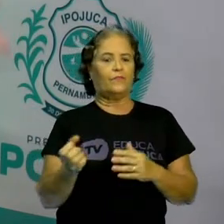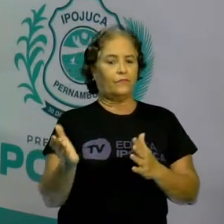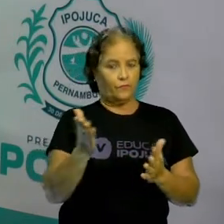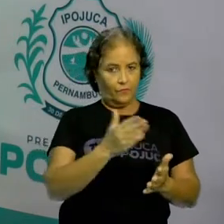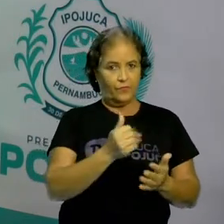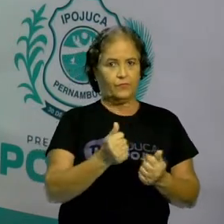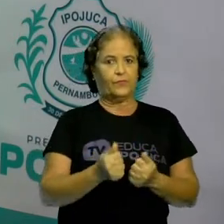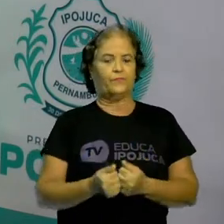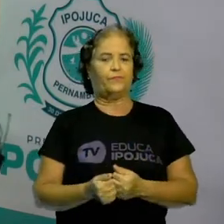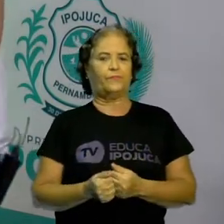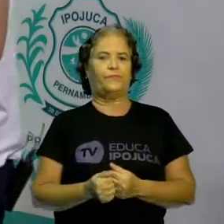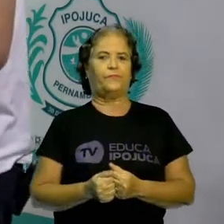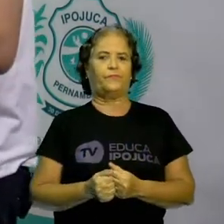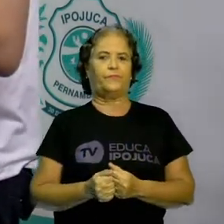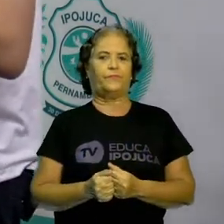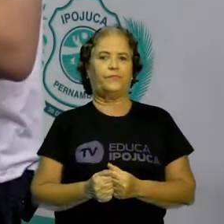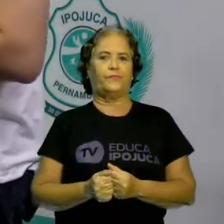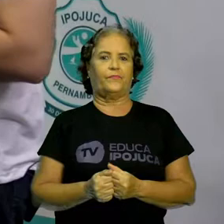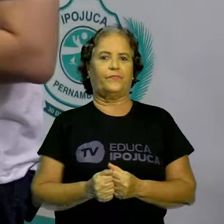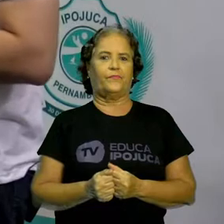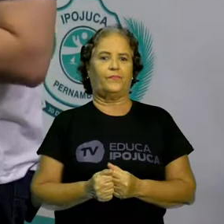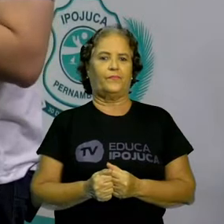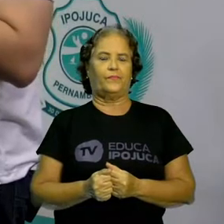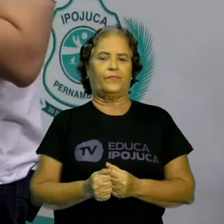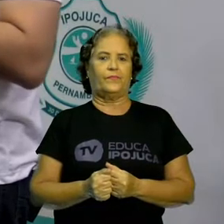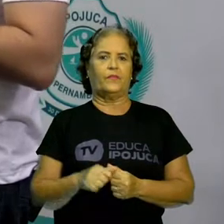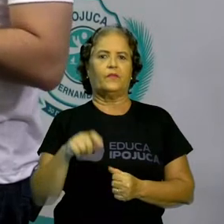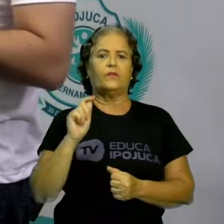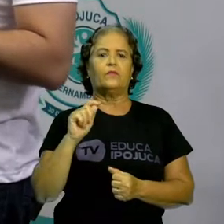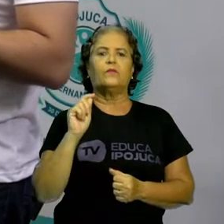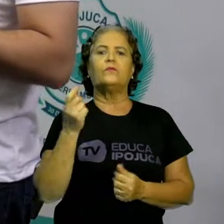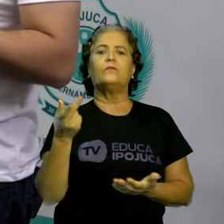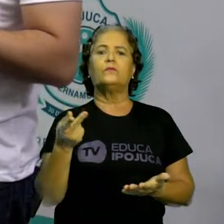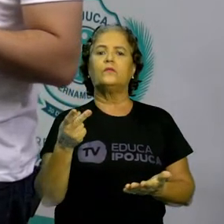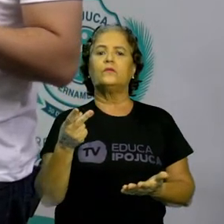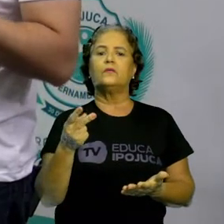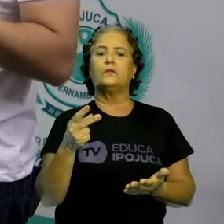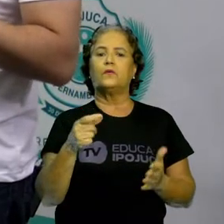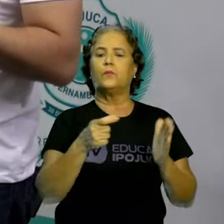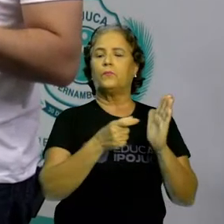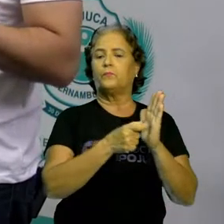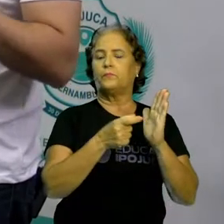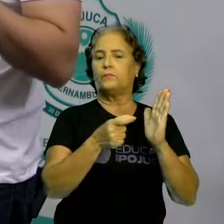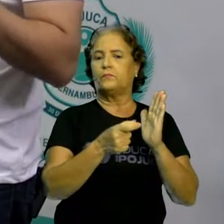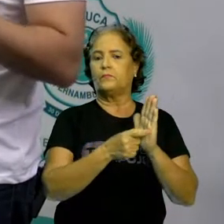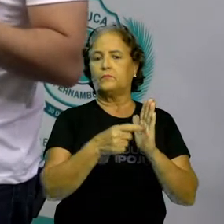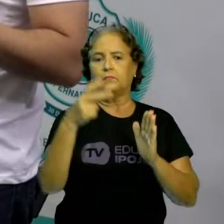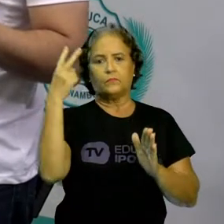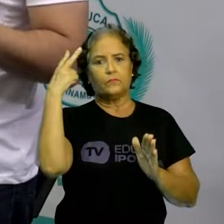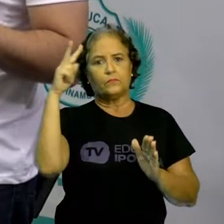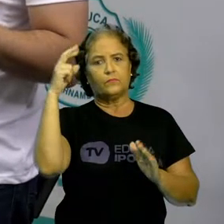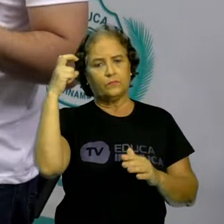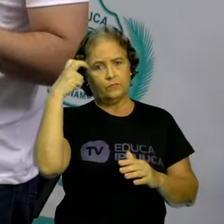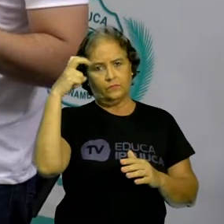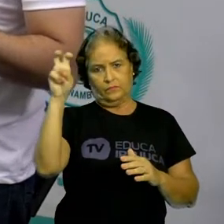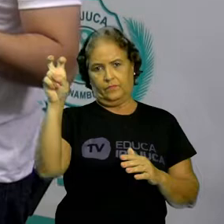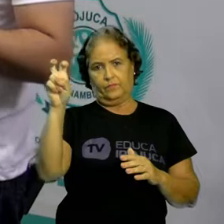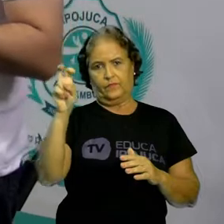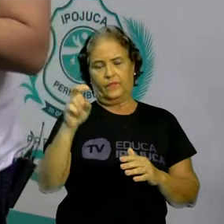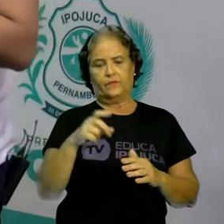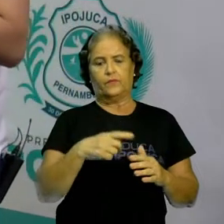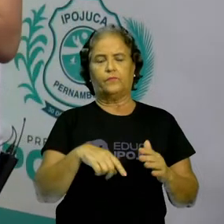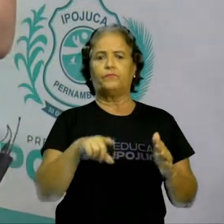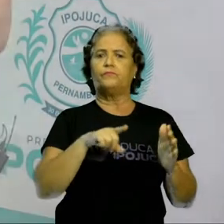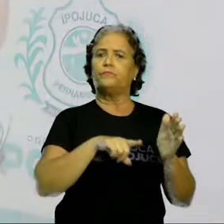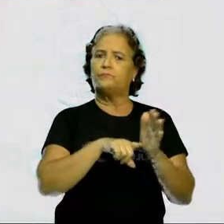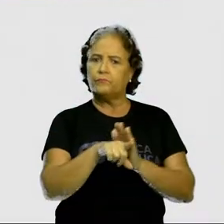então? Vamos lá. O que é patrimônio histórico e cultural? Essa pergunta